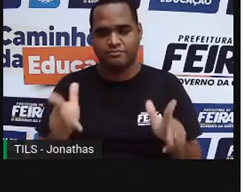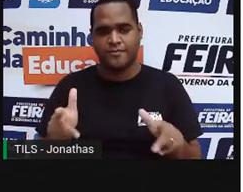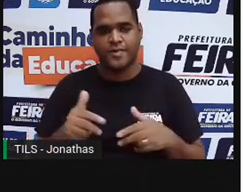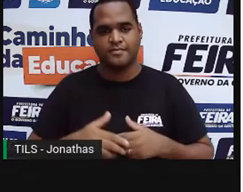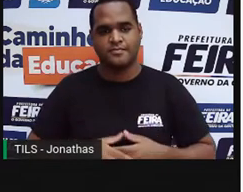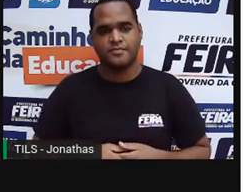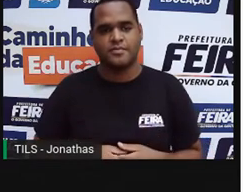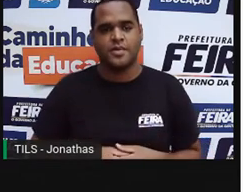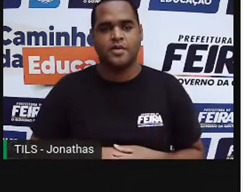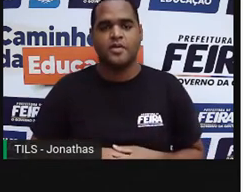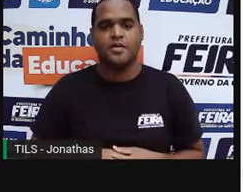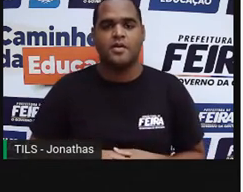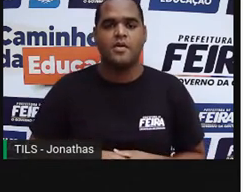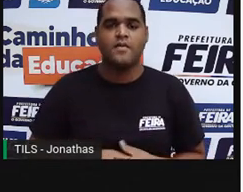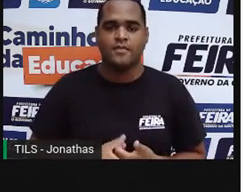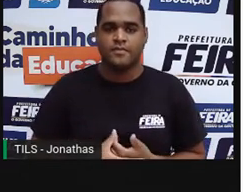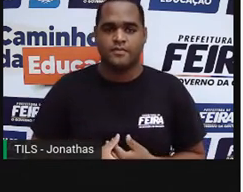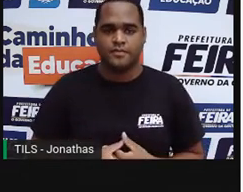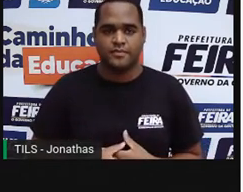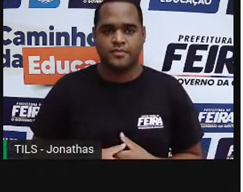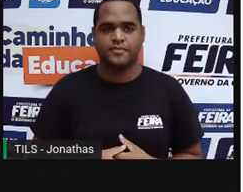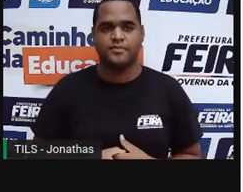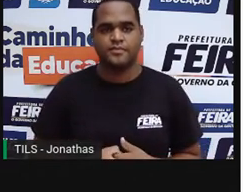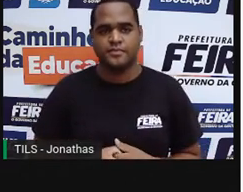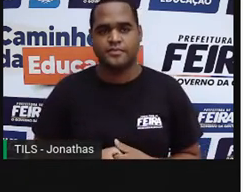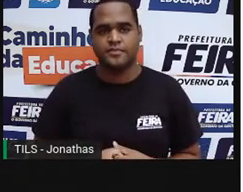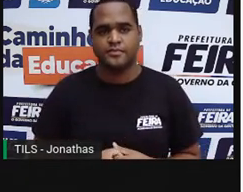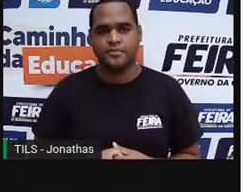São grandezas não proporcionais.